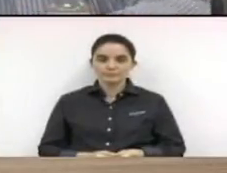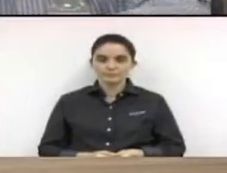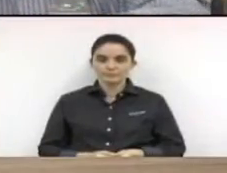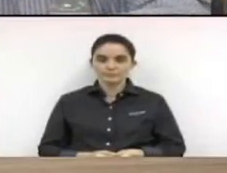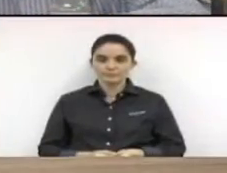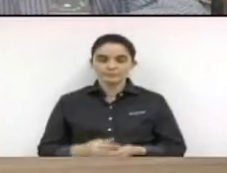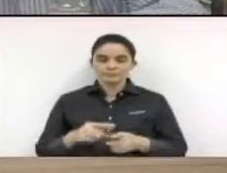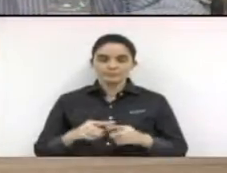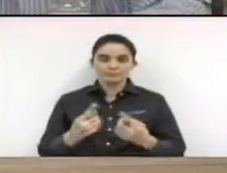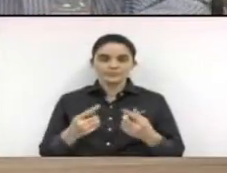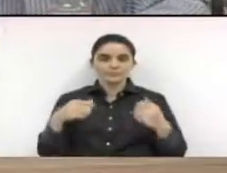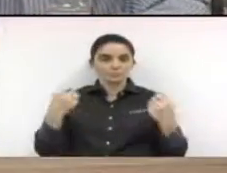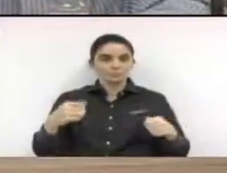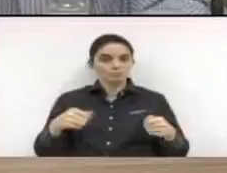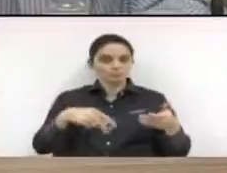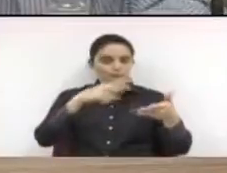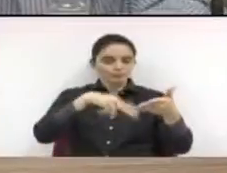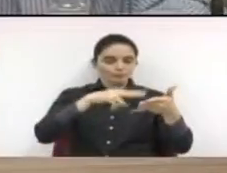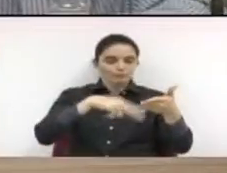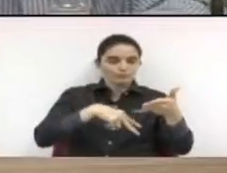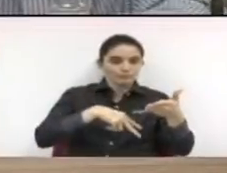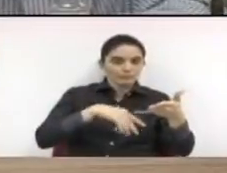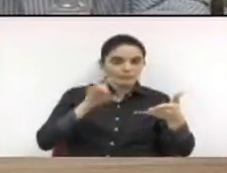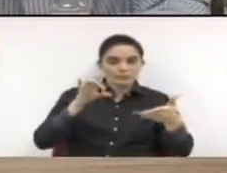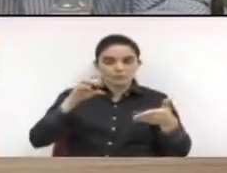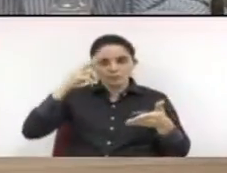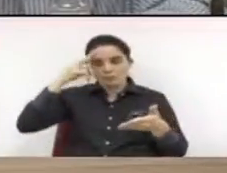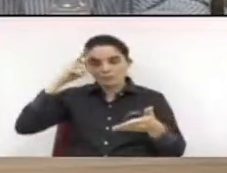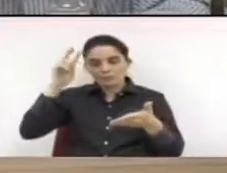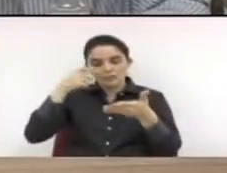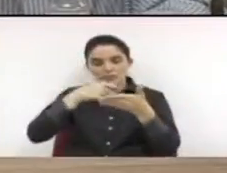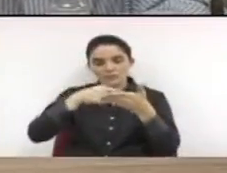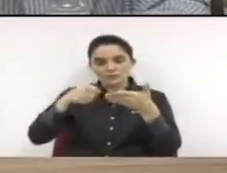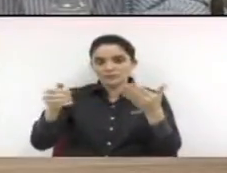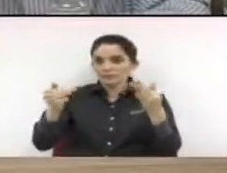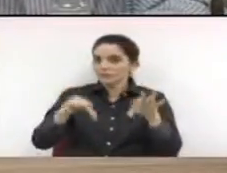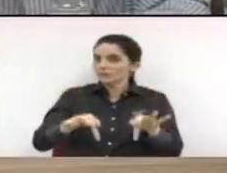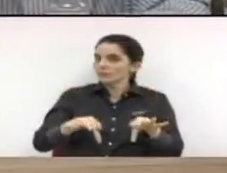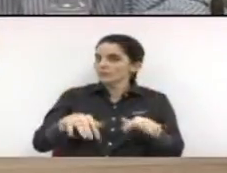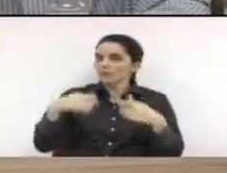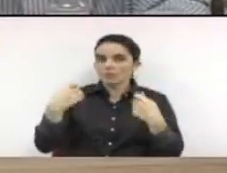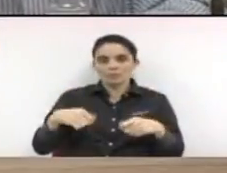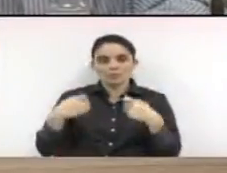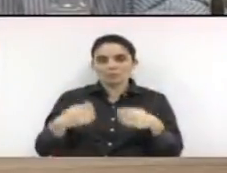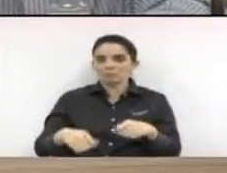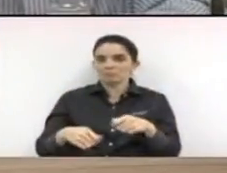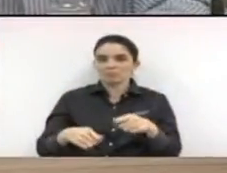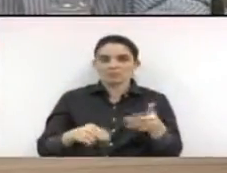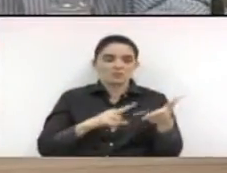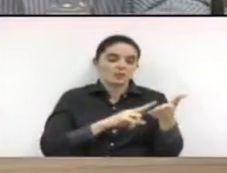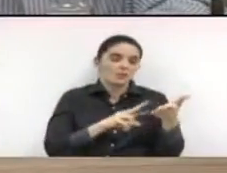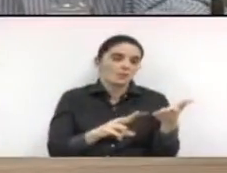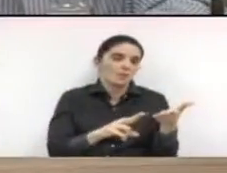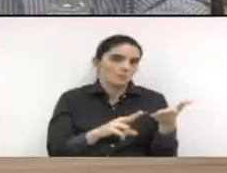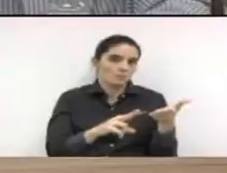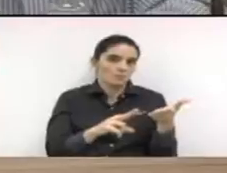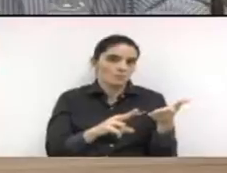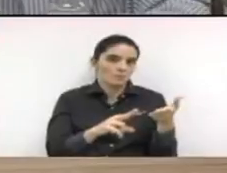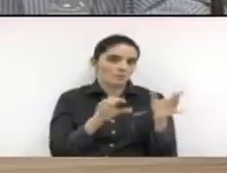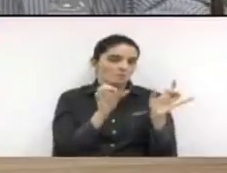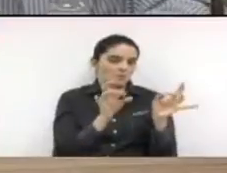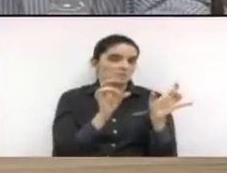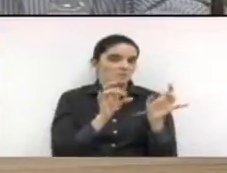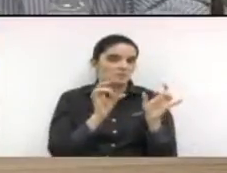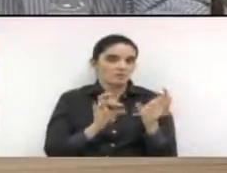Só gostaria de lembrar os senhores vereadores que a redação final não carece de nomear um relator especial, visto que a